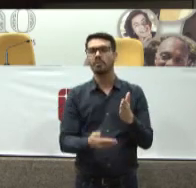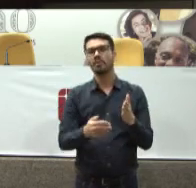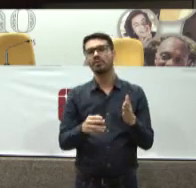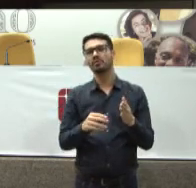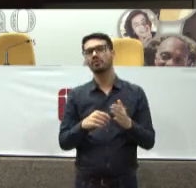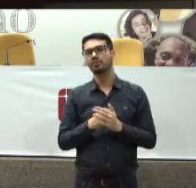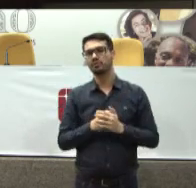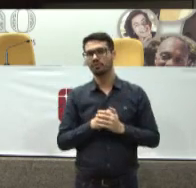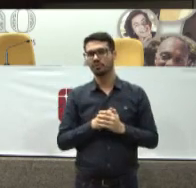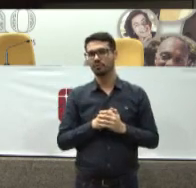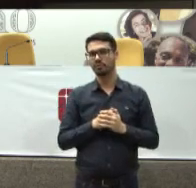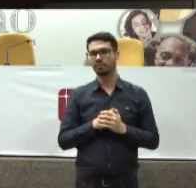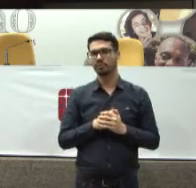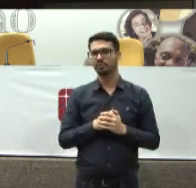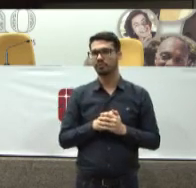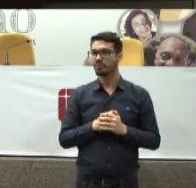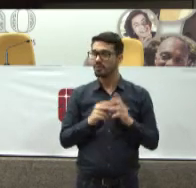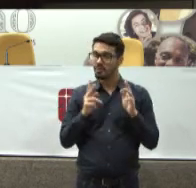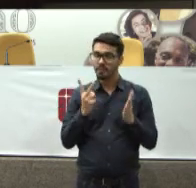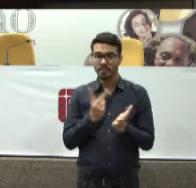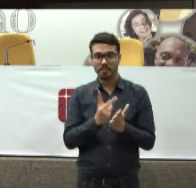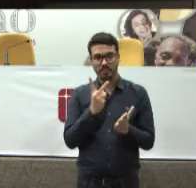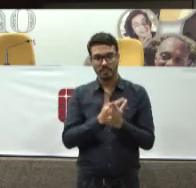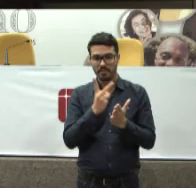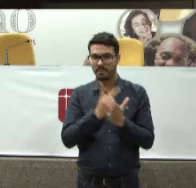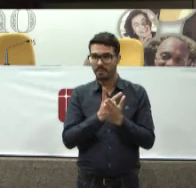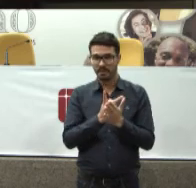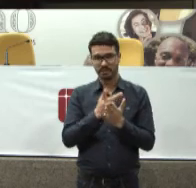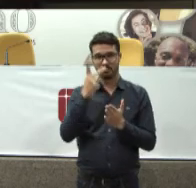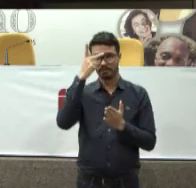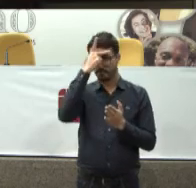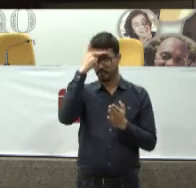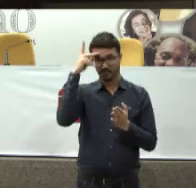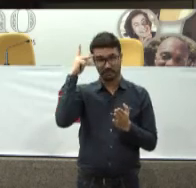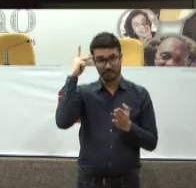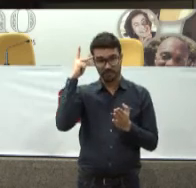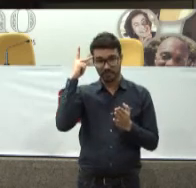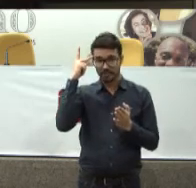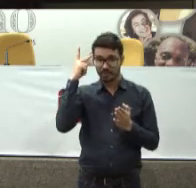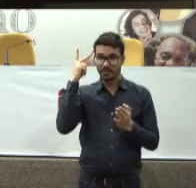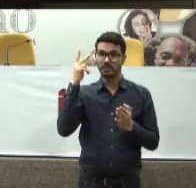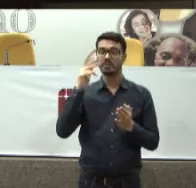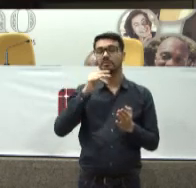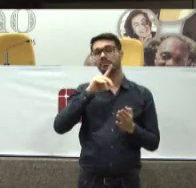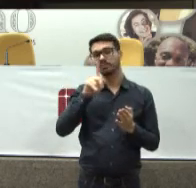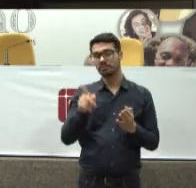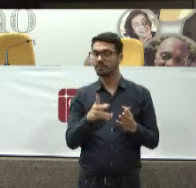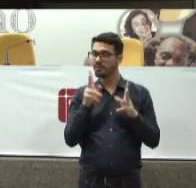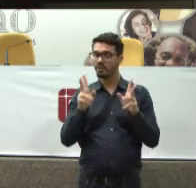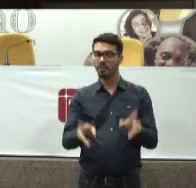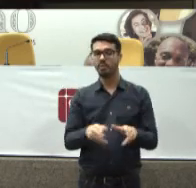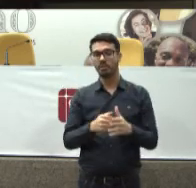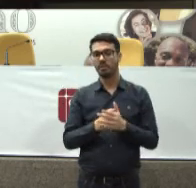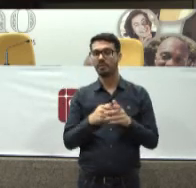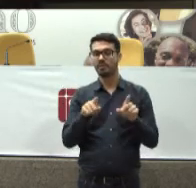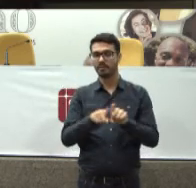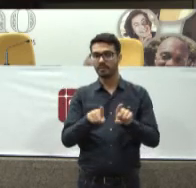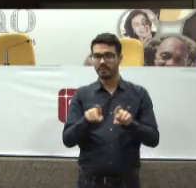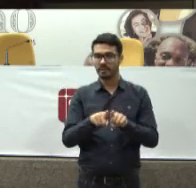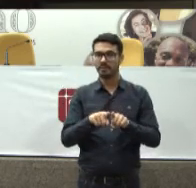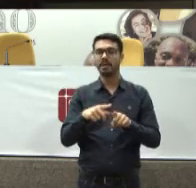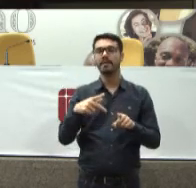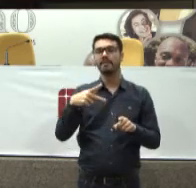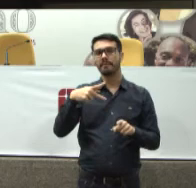fazemos isso O mesmo é feito Pelas pessoas jurídicas Que contratam Plano de saúde Para os seus servidores E sem falar Dos planos